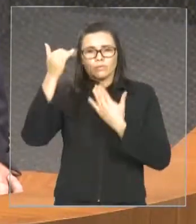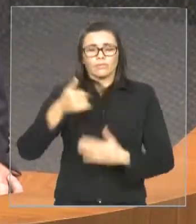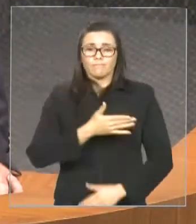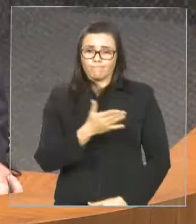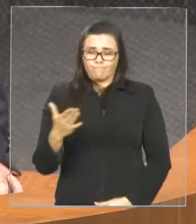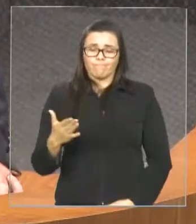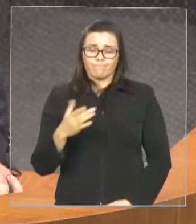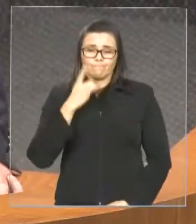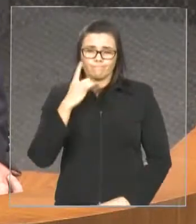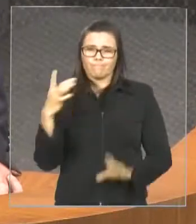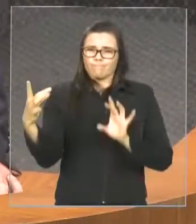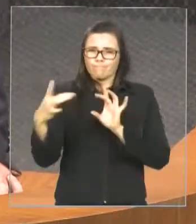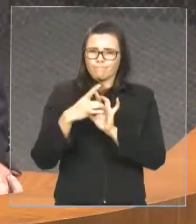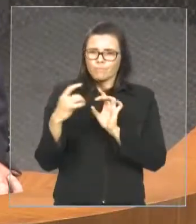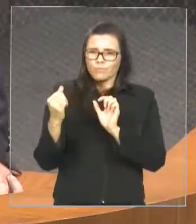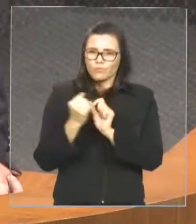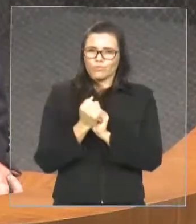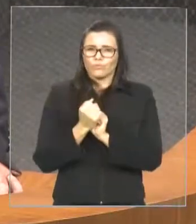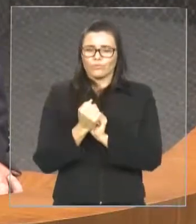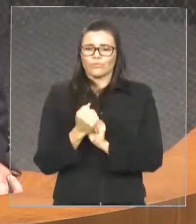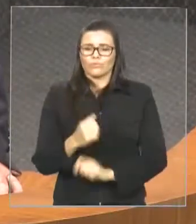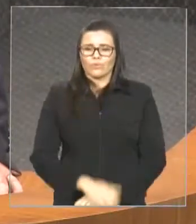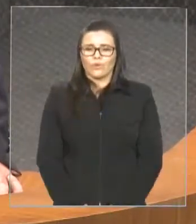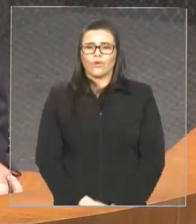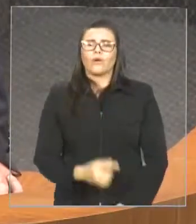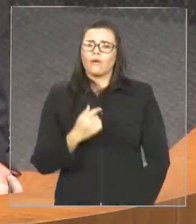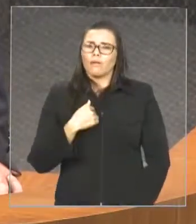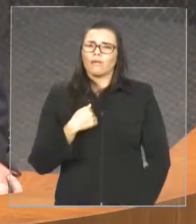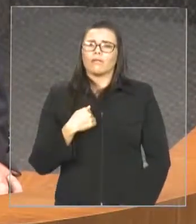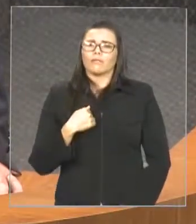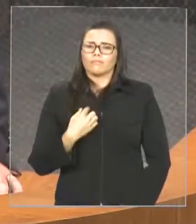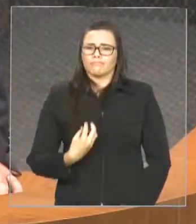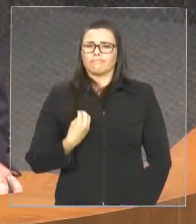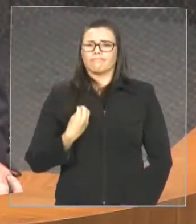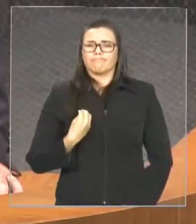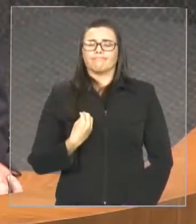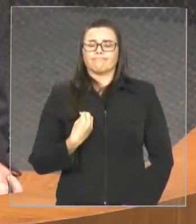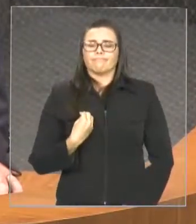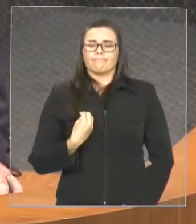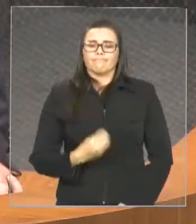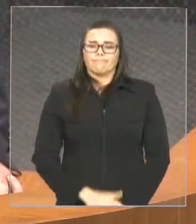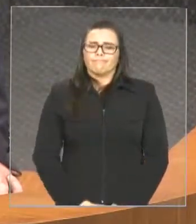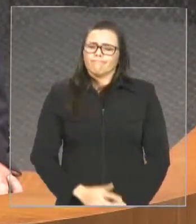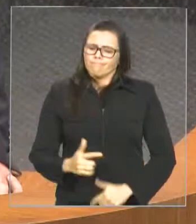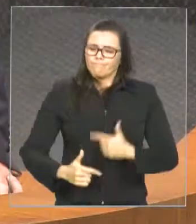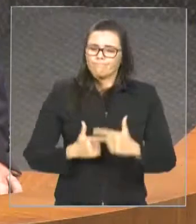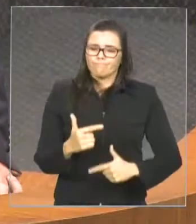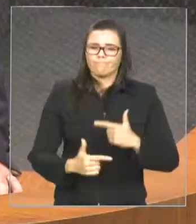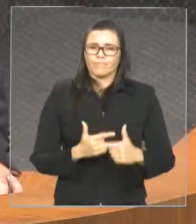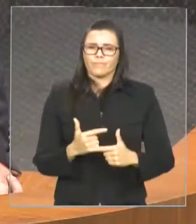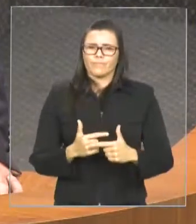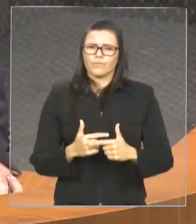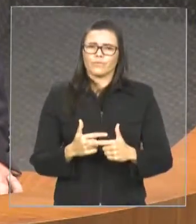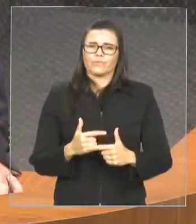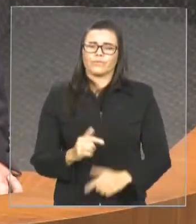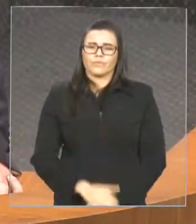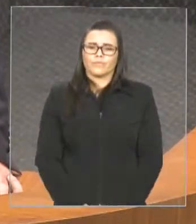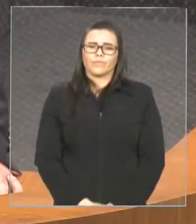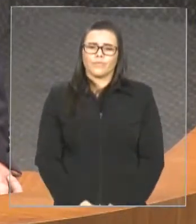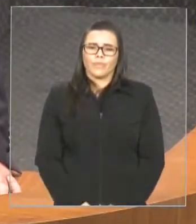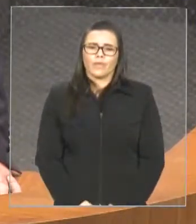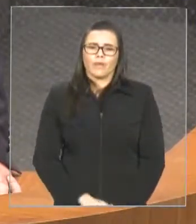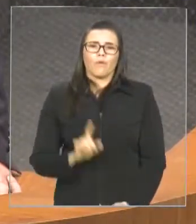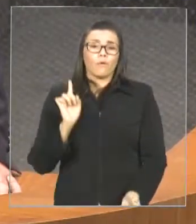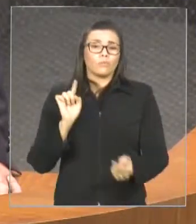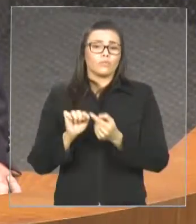Mais uma frente que eu participo aqui nesta Assembleia Legislativa. É uma frente agora na área da educação. E é assim que nós